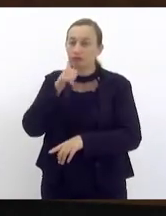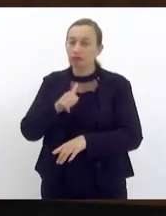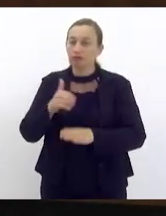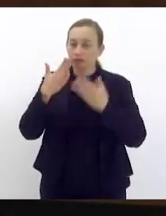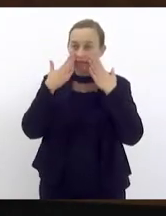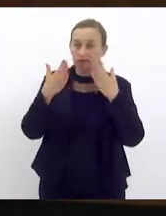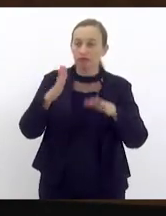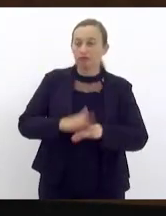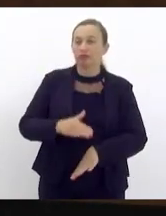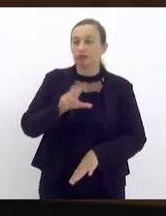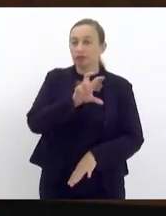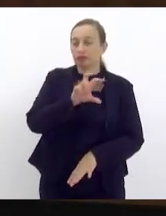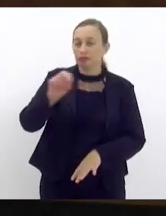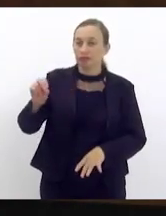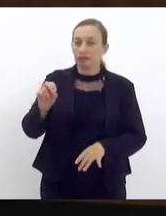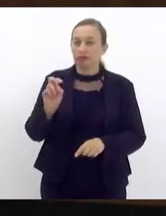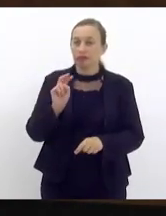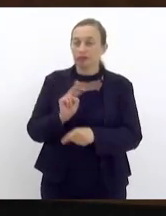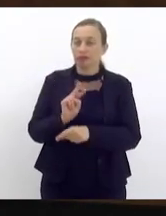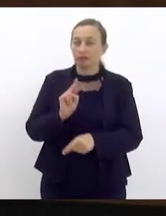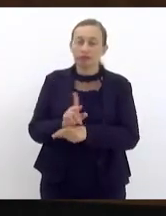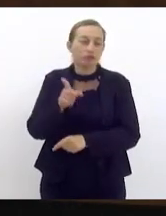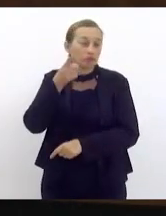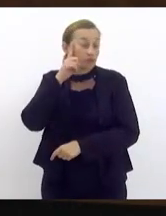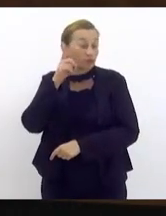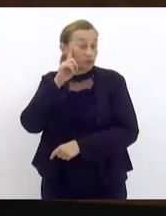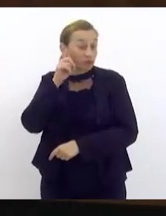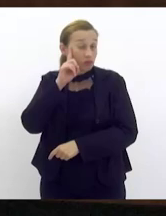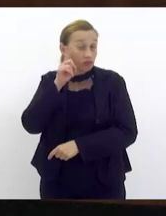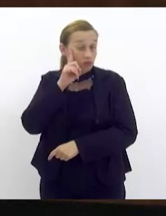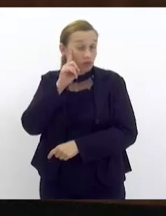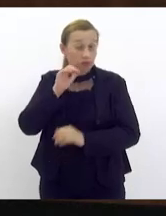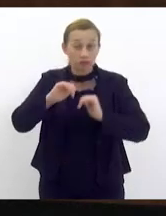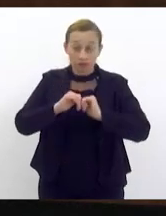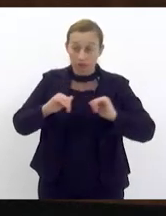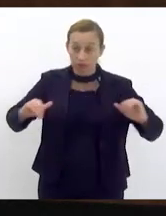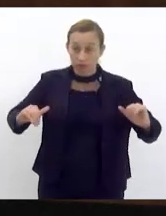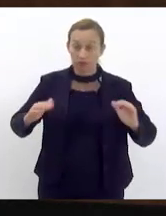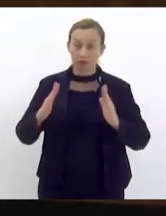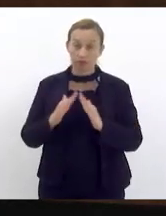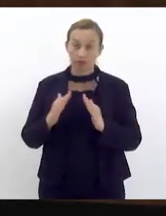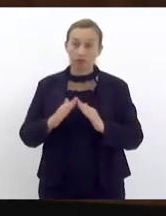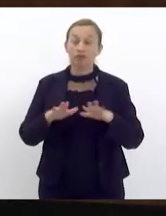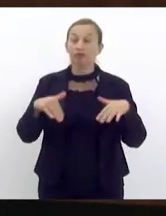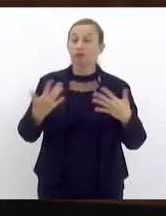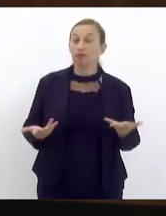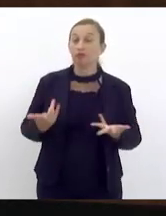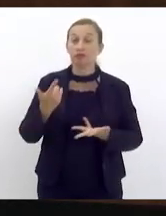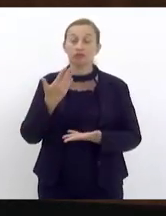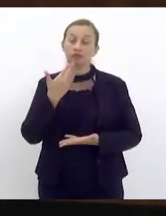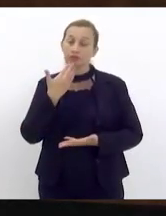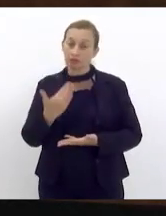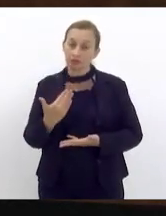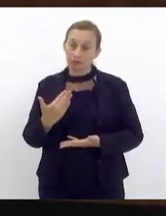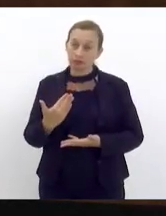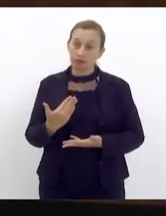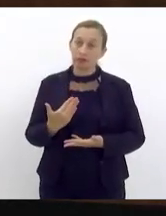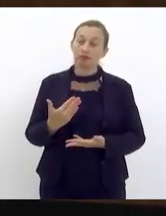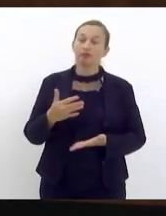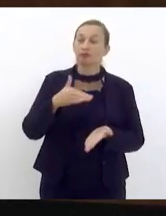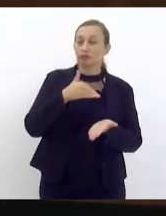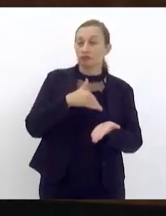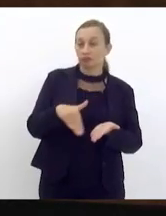500 medidas protetivas por dia de afastamento do lar então o que a gente pediu a senhora